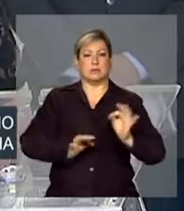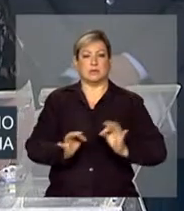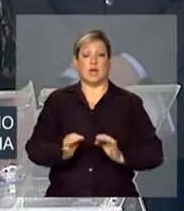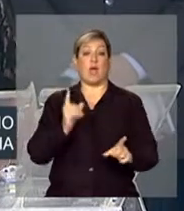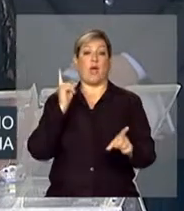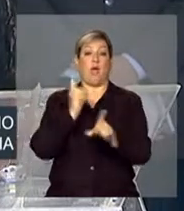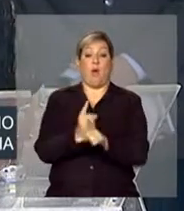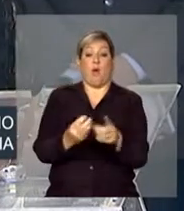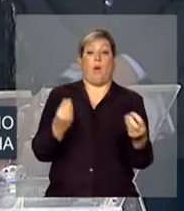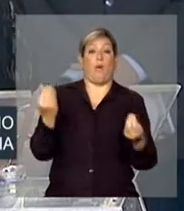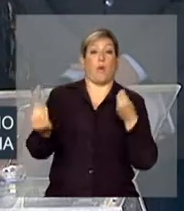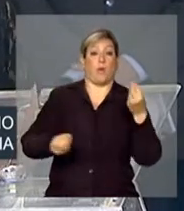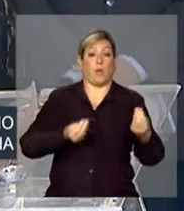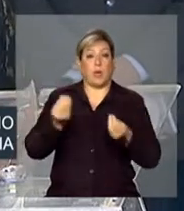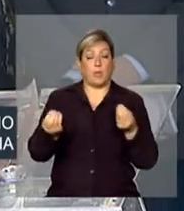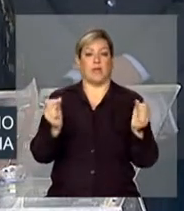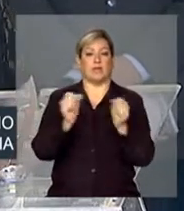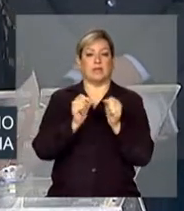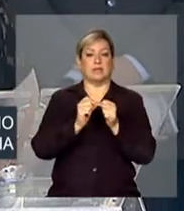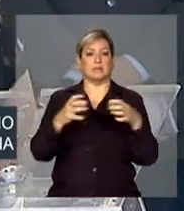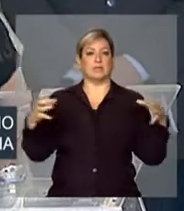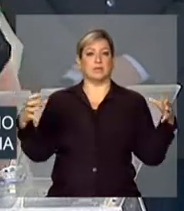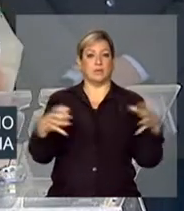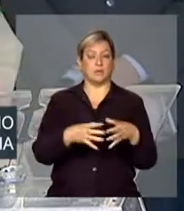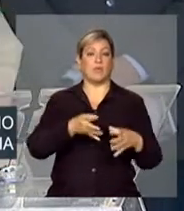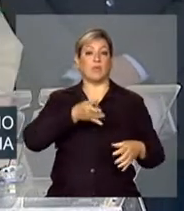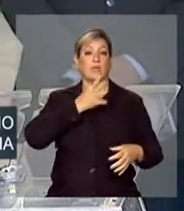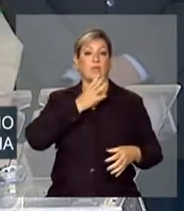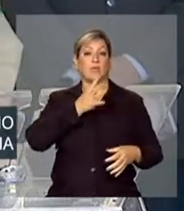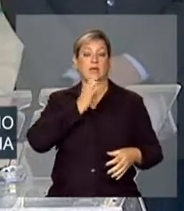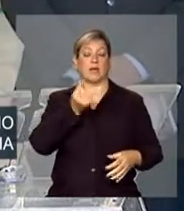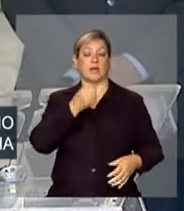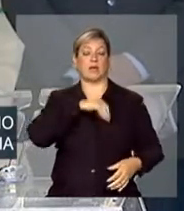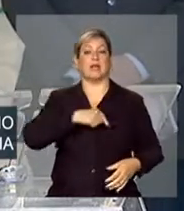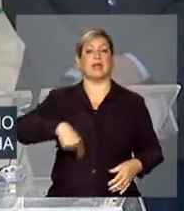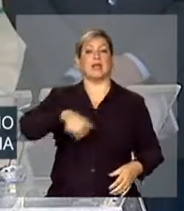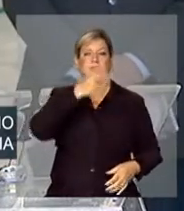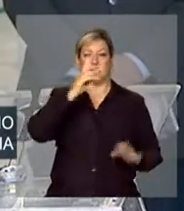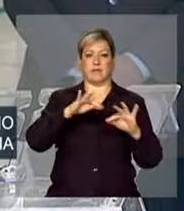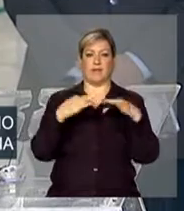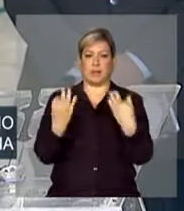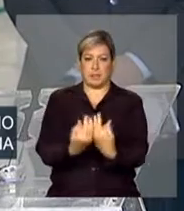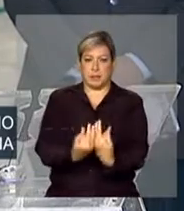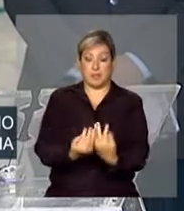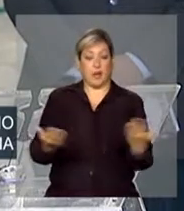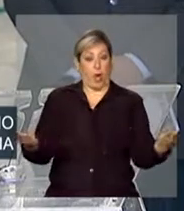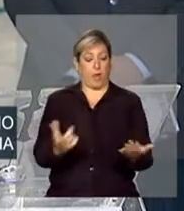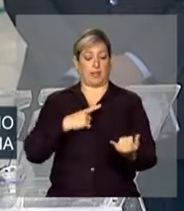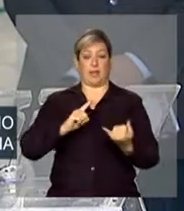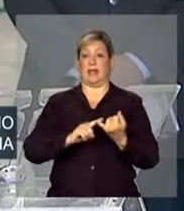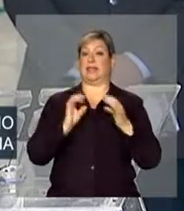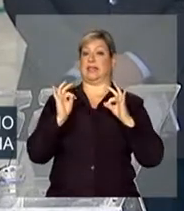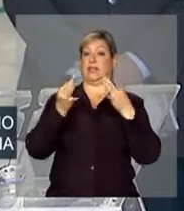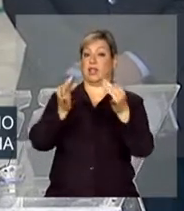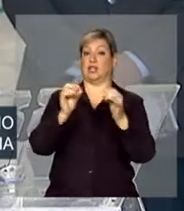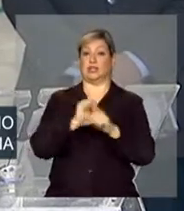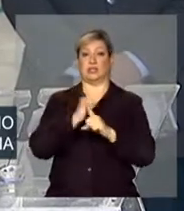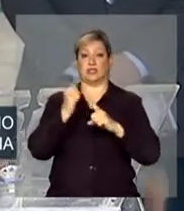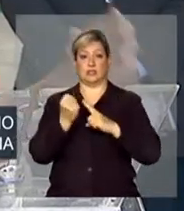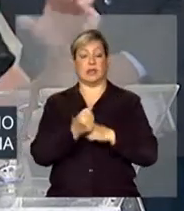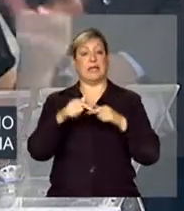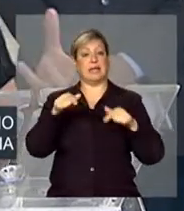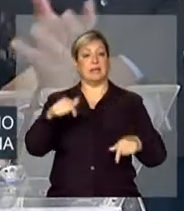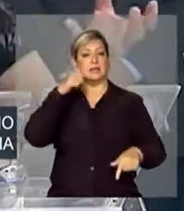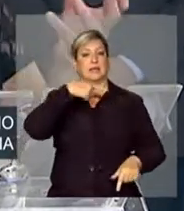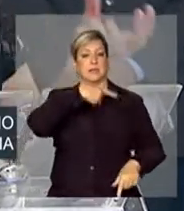mecanismos de construir, inclusive conhecer a renda dessas famílias. Então, hoje nós temos tecnologia social, é isso que a